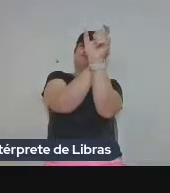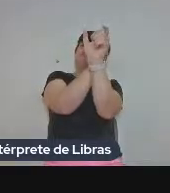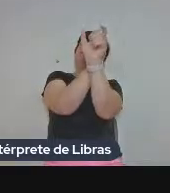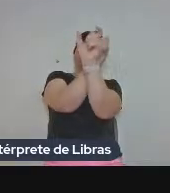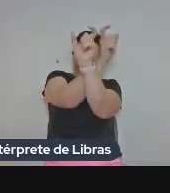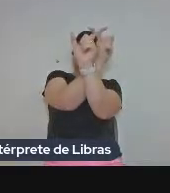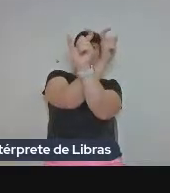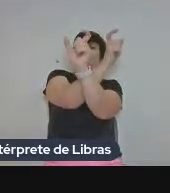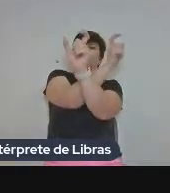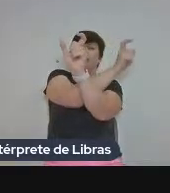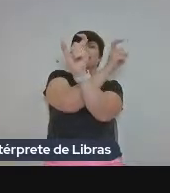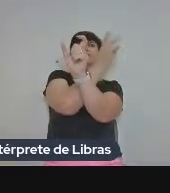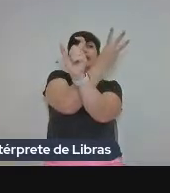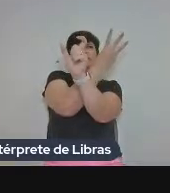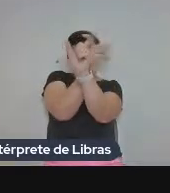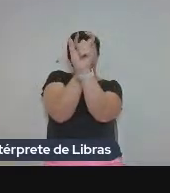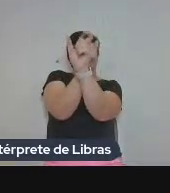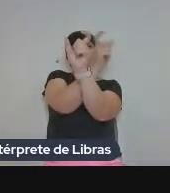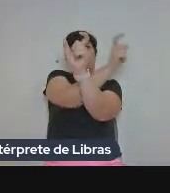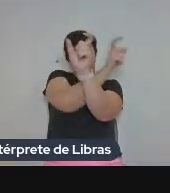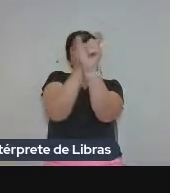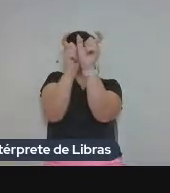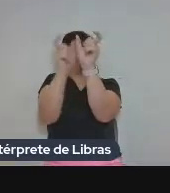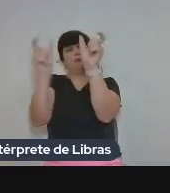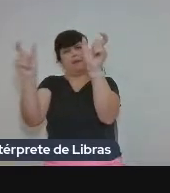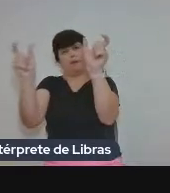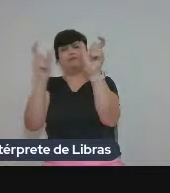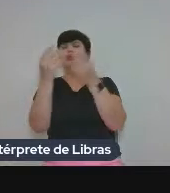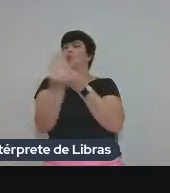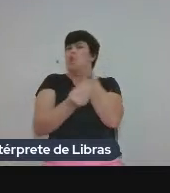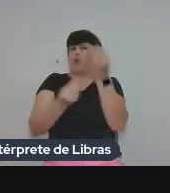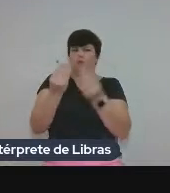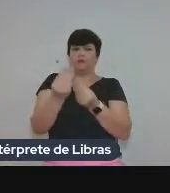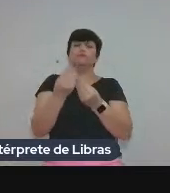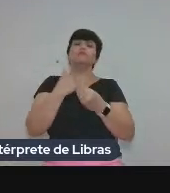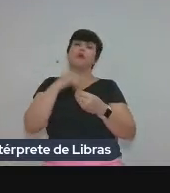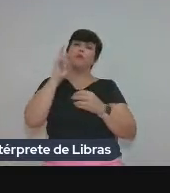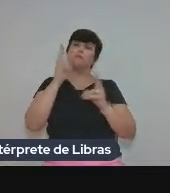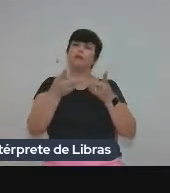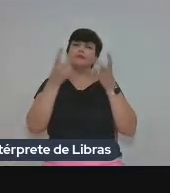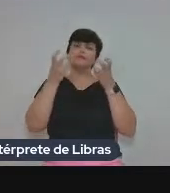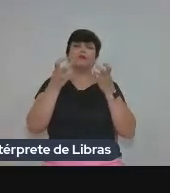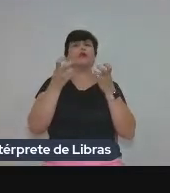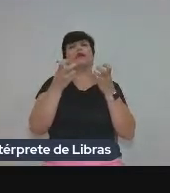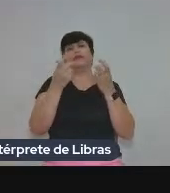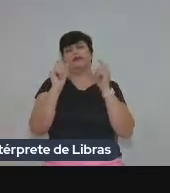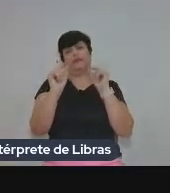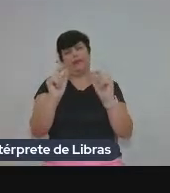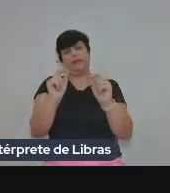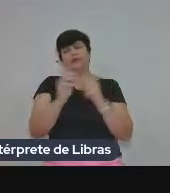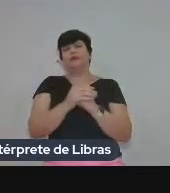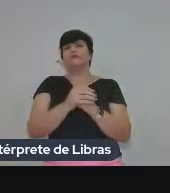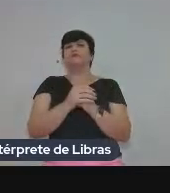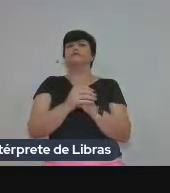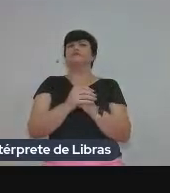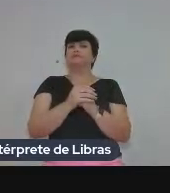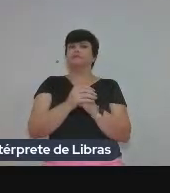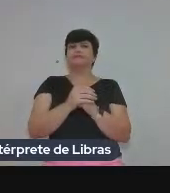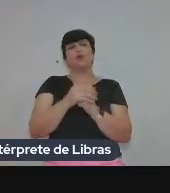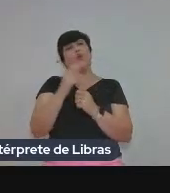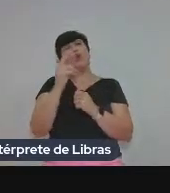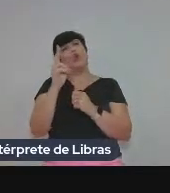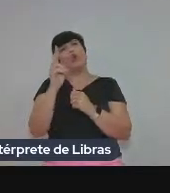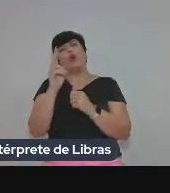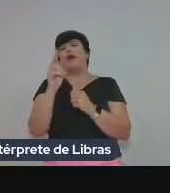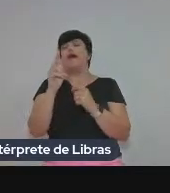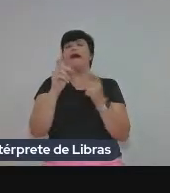térprete, e três casos à direita. E eu vi que, de forma não surpreendente, artigos, um e o, não, artigos